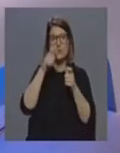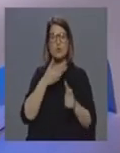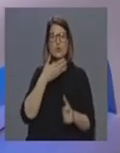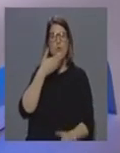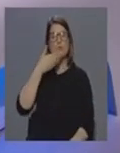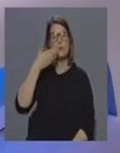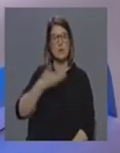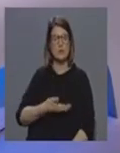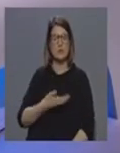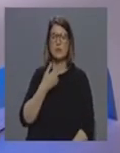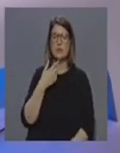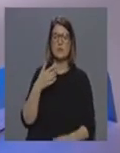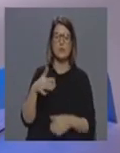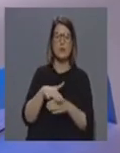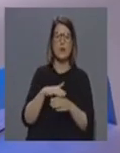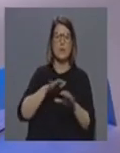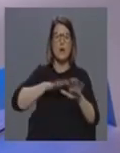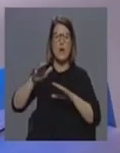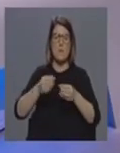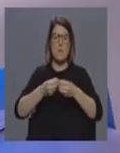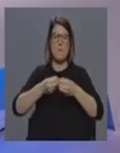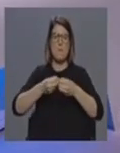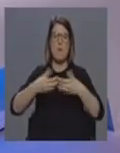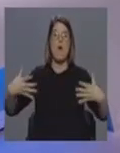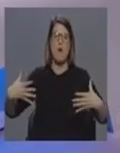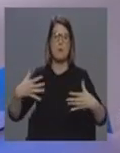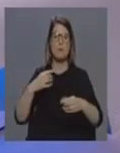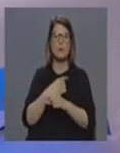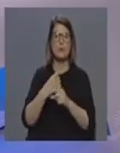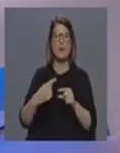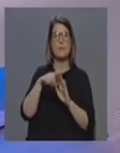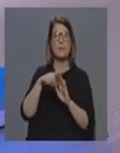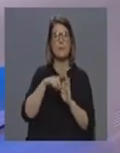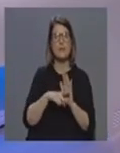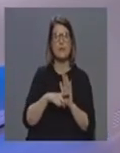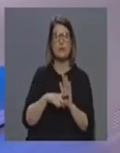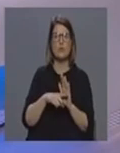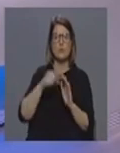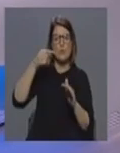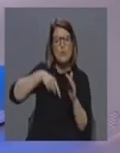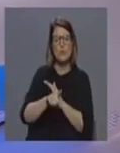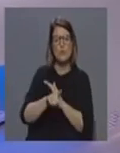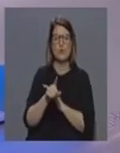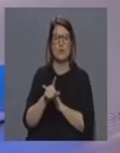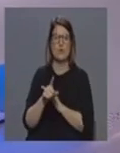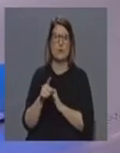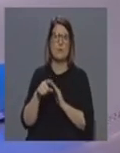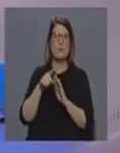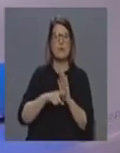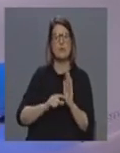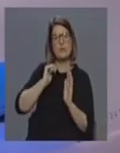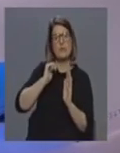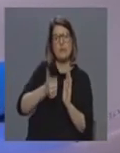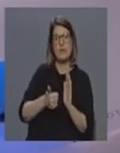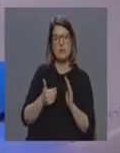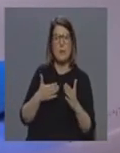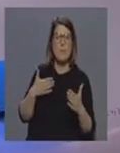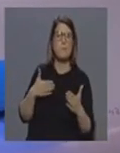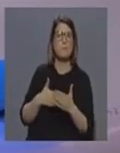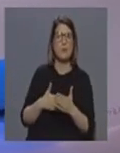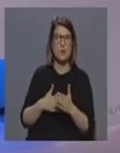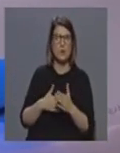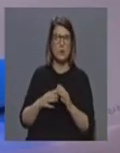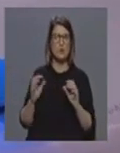proporções drásticas na Itália, é exatamente porque não foram tomadas medidas de fundo, medidas eficazes para travar essa...